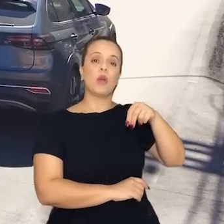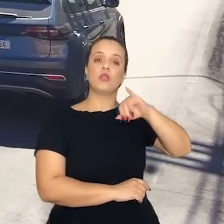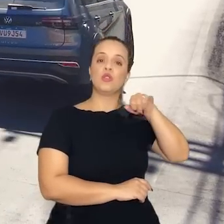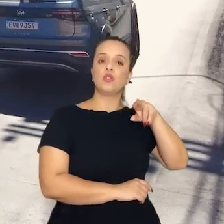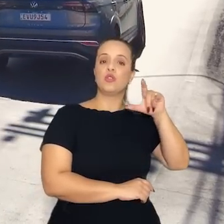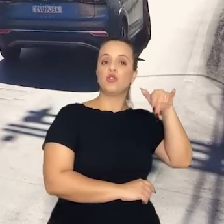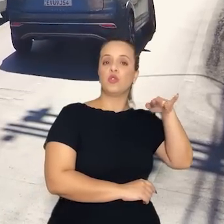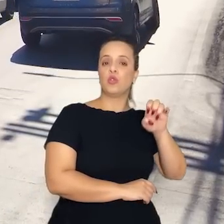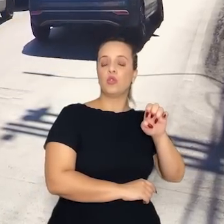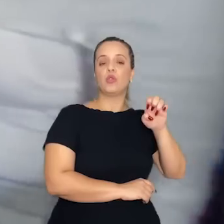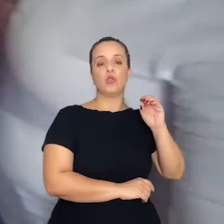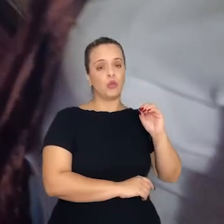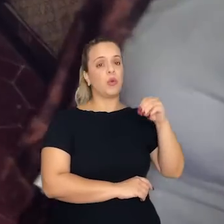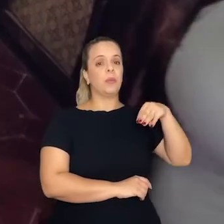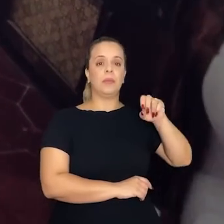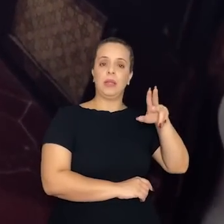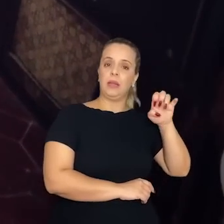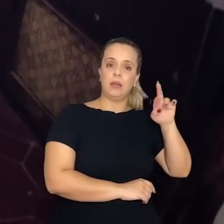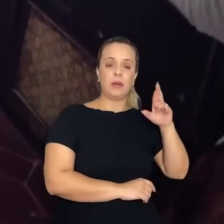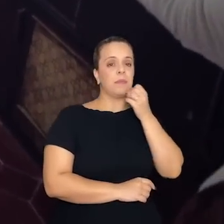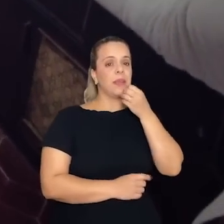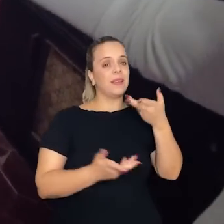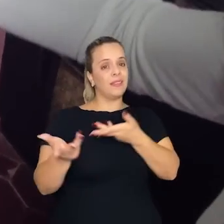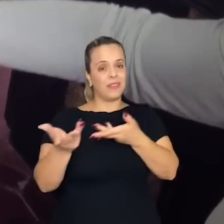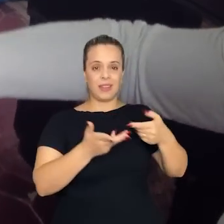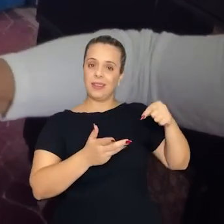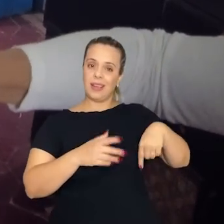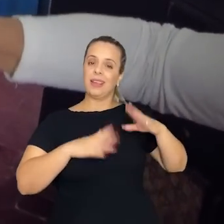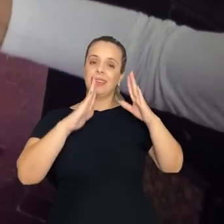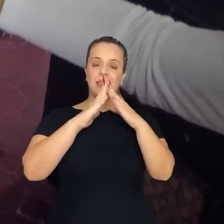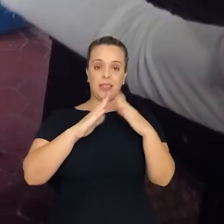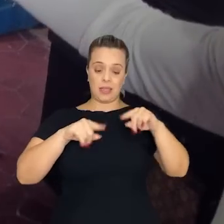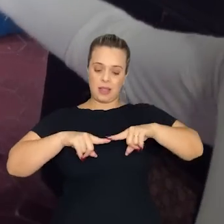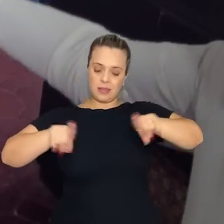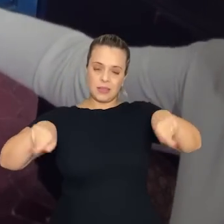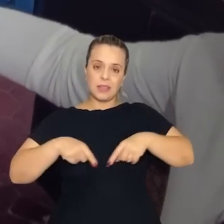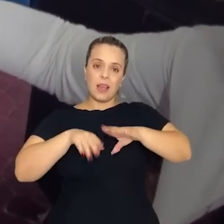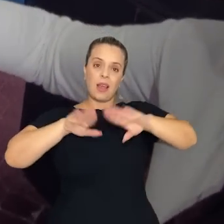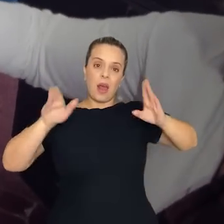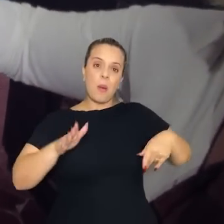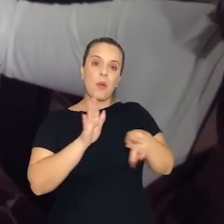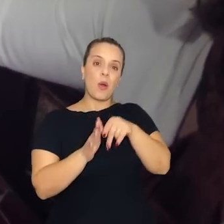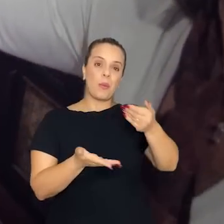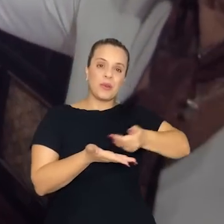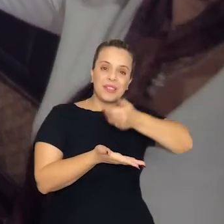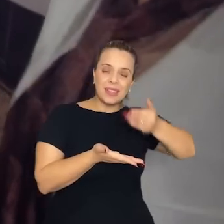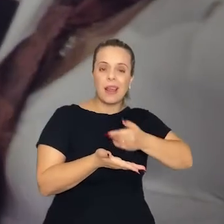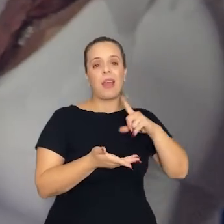bem-vindos a essa casa. Aqui é a sala de jantar, onde recebemos governadores,